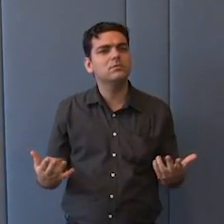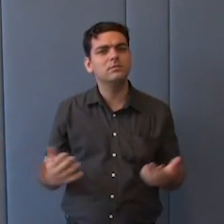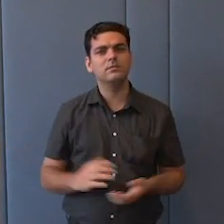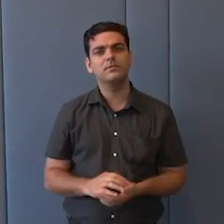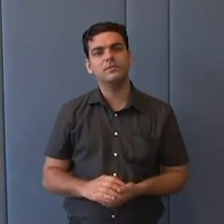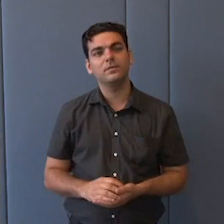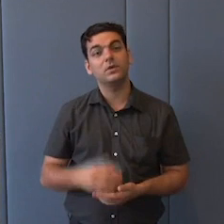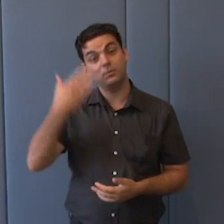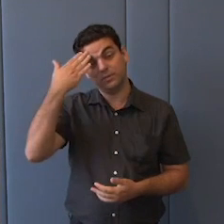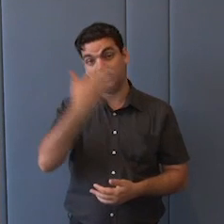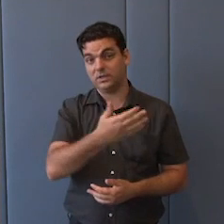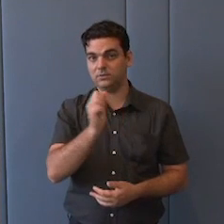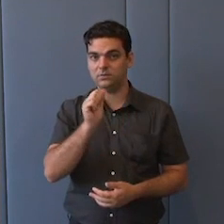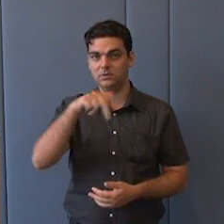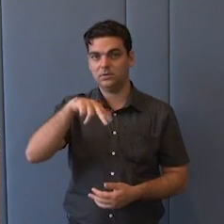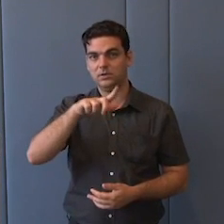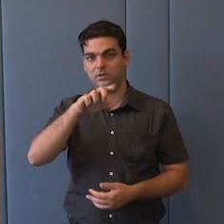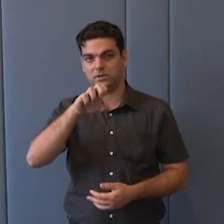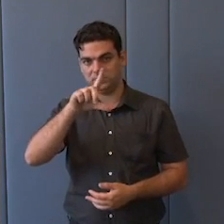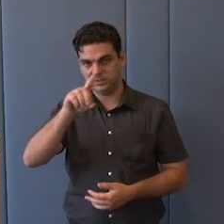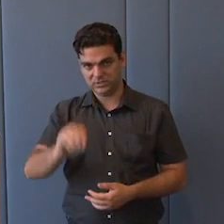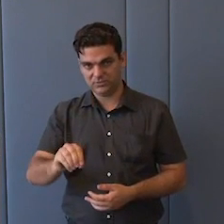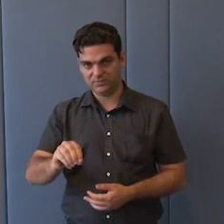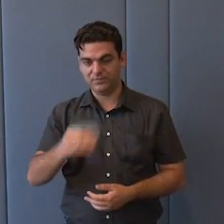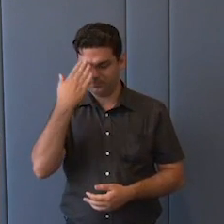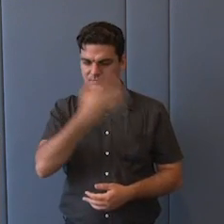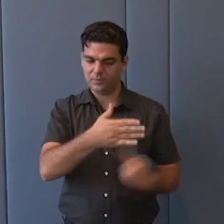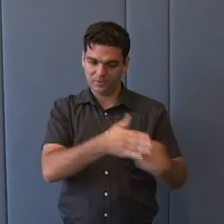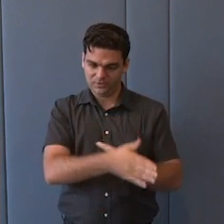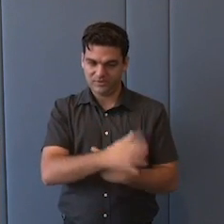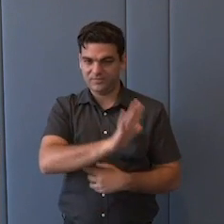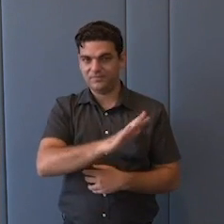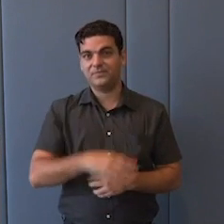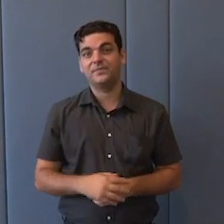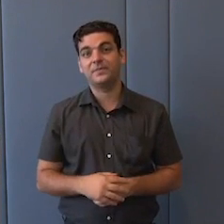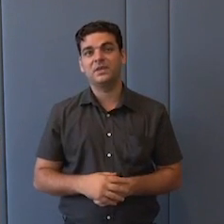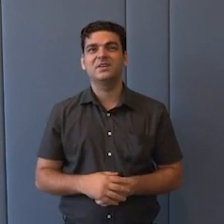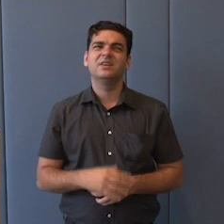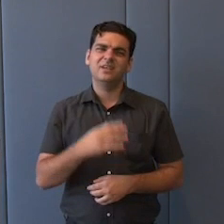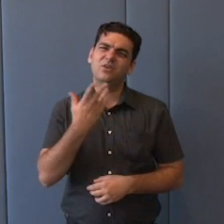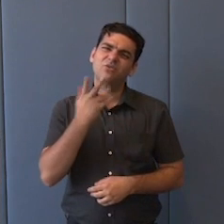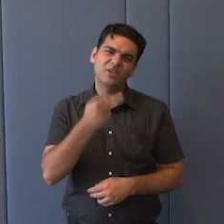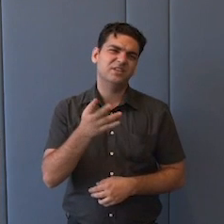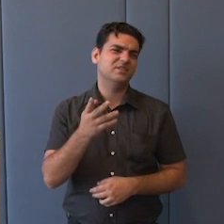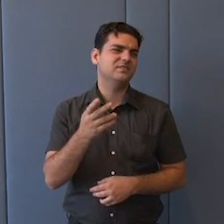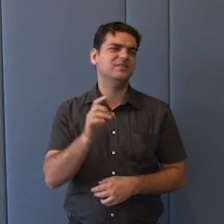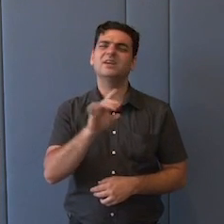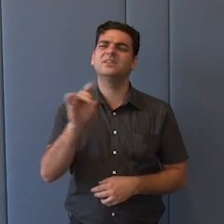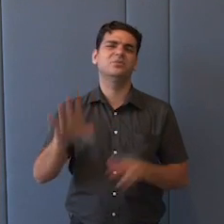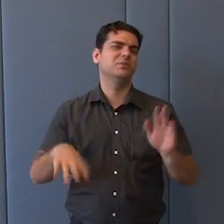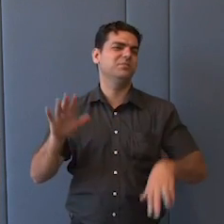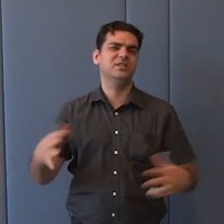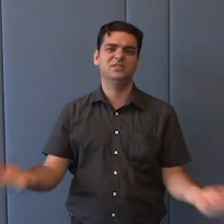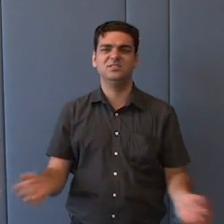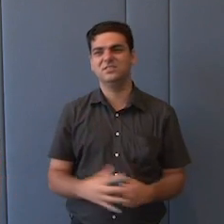Obrigado, Ângelo. É, aí a gente teve que ver, evidentemente, caso a caso, tudo o que eu falei aqui foi, de maneira